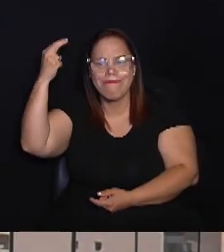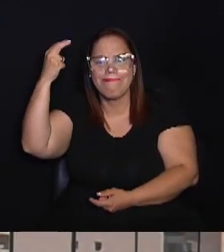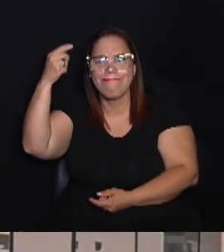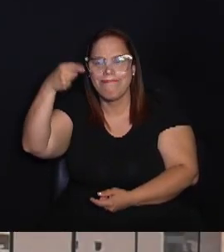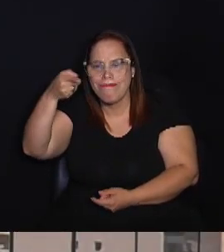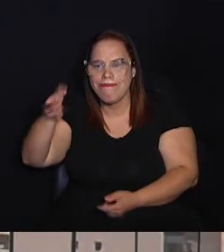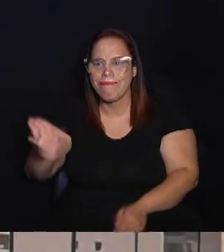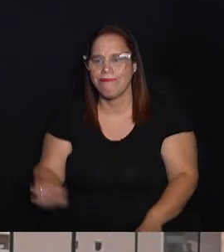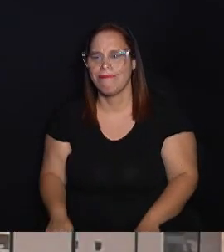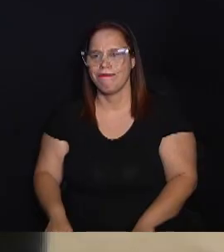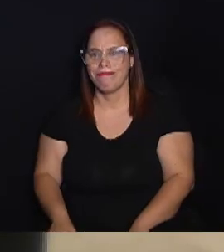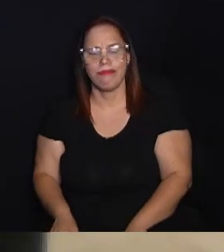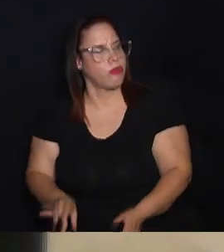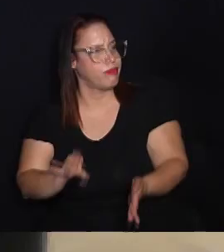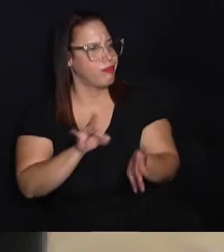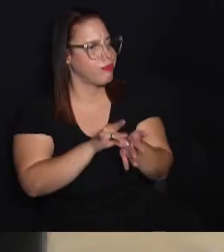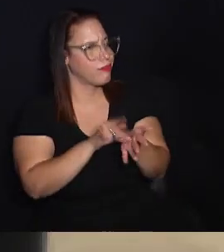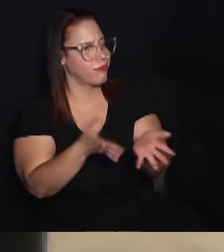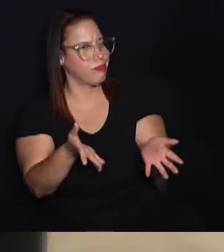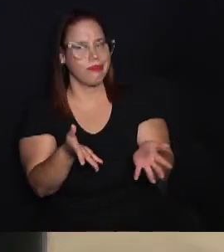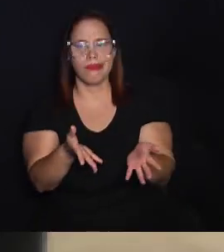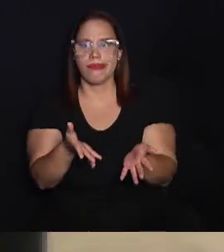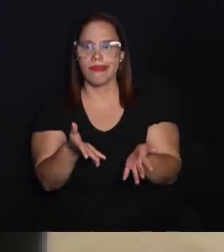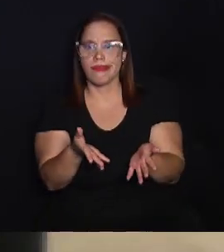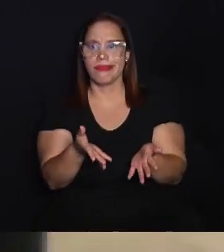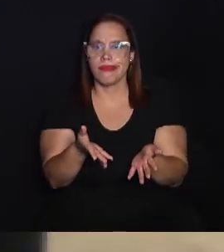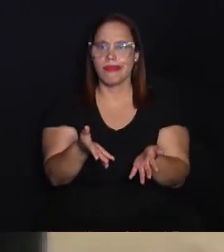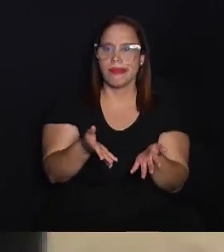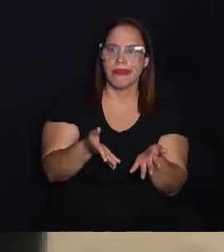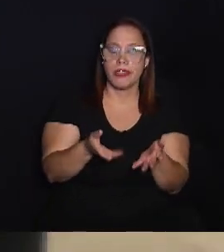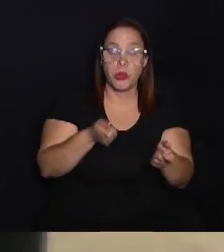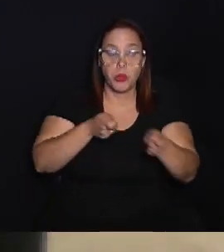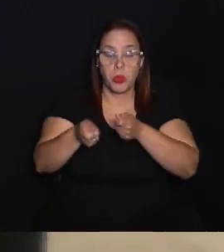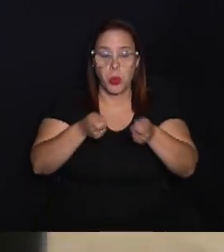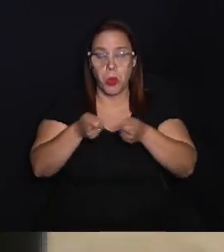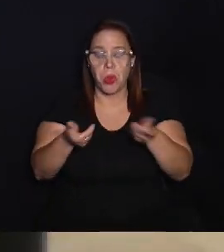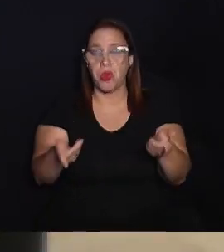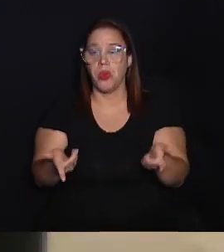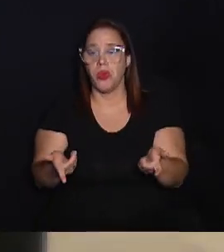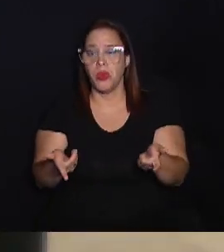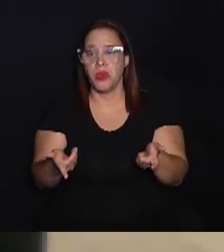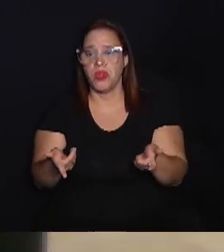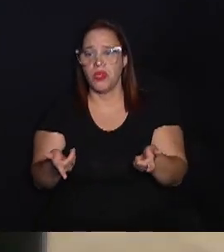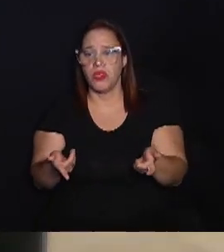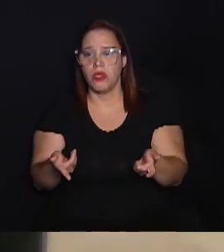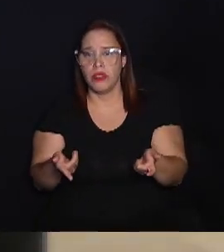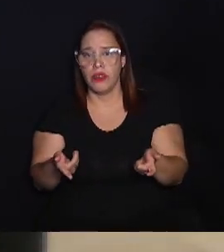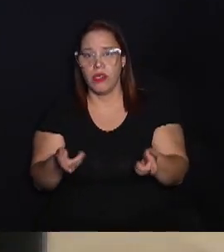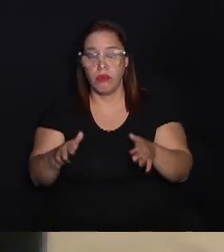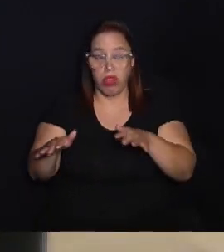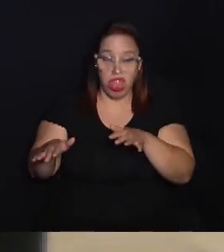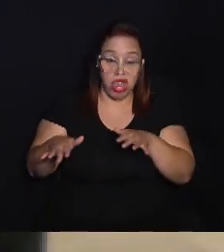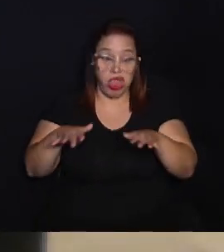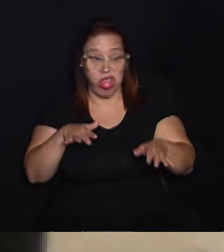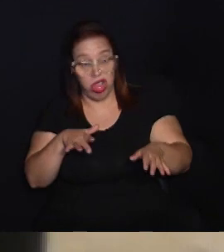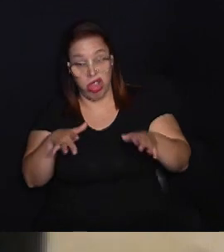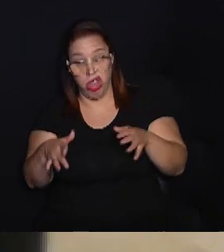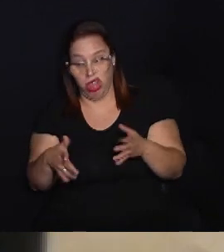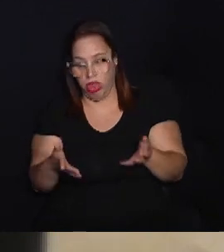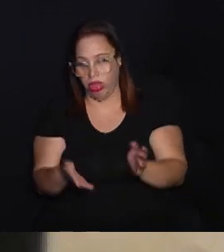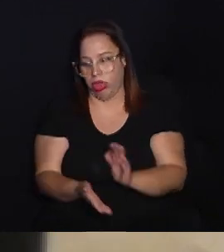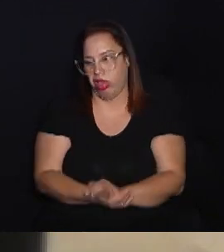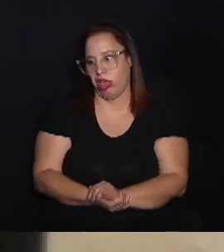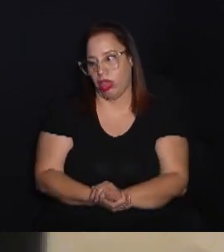esse recurso. Com certeza, e aí você sem ter esse controle, você tendo cada vez uma volatilidade